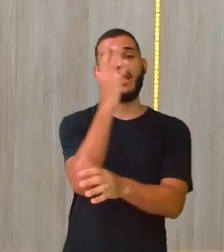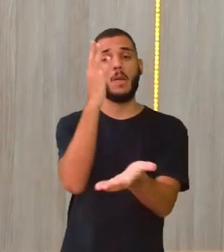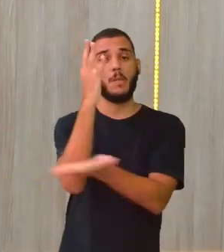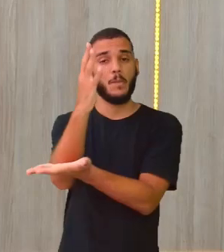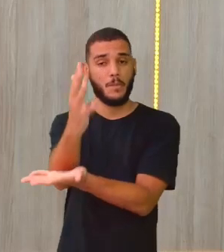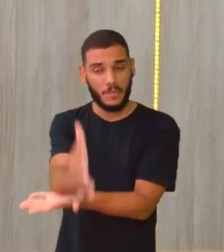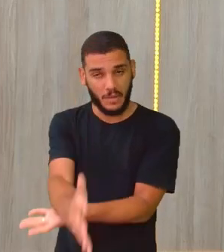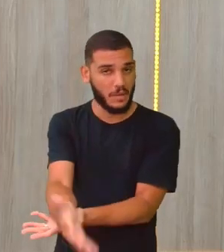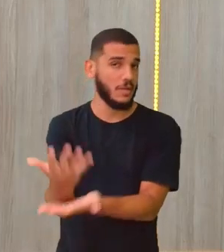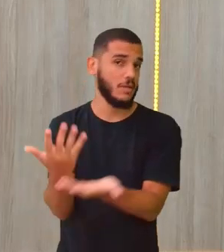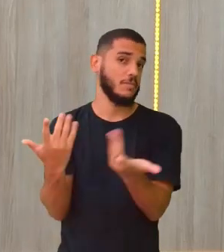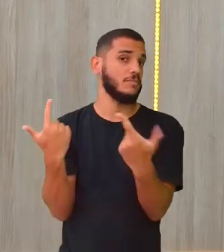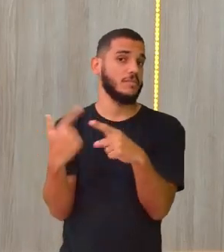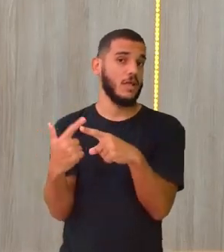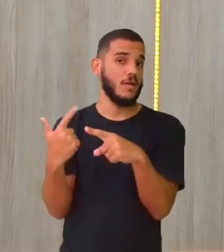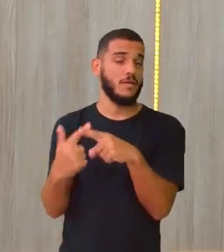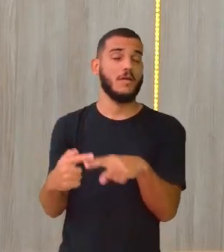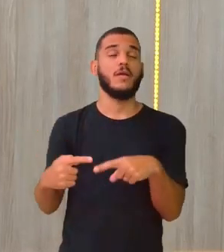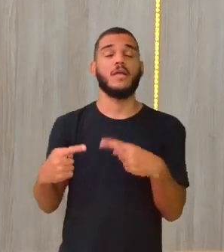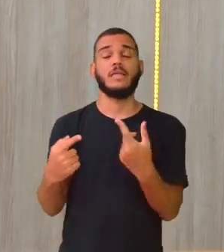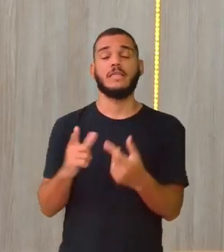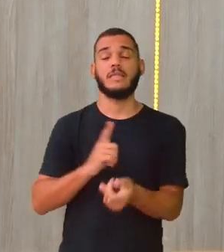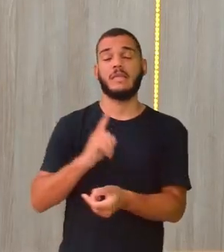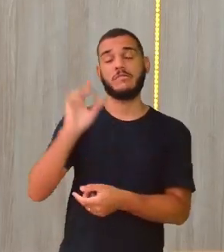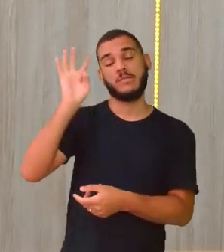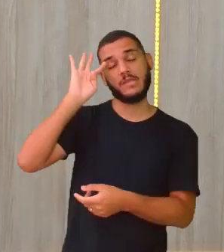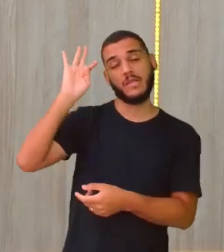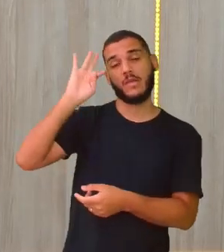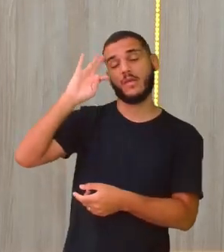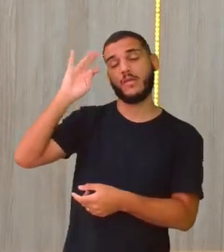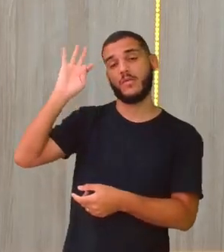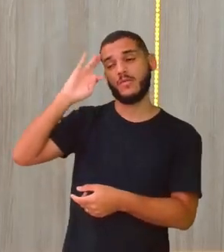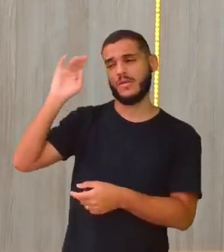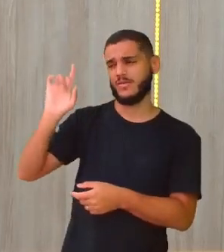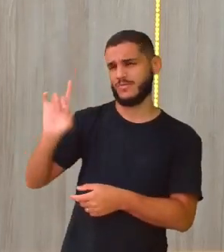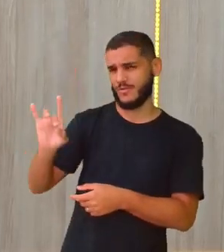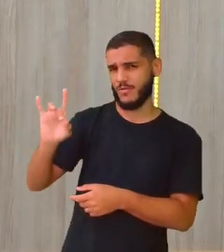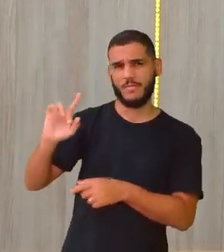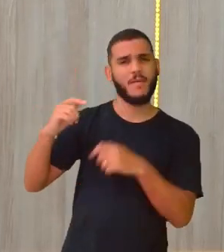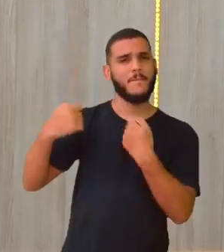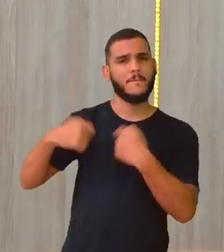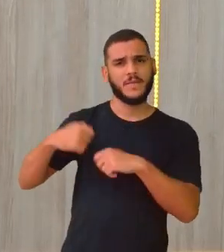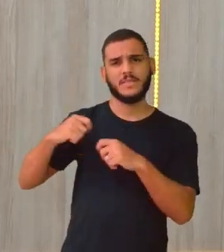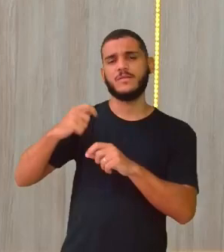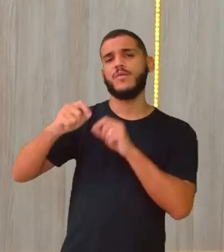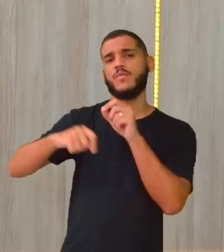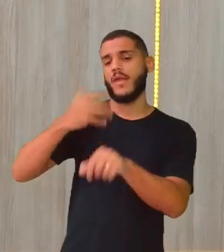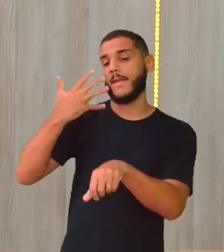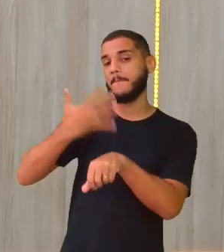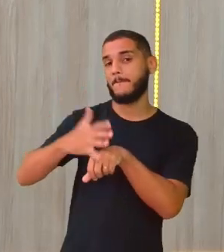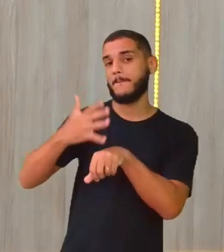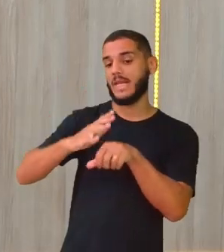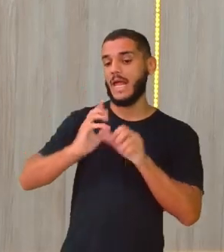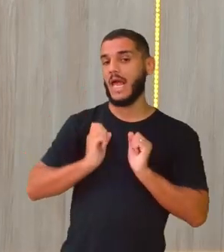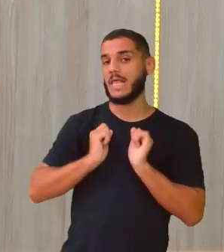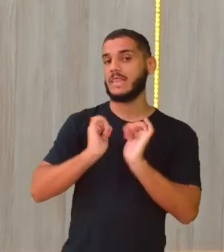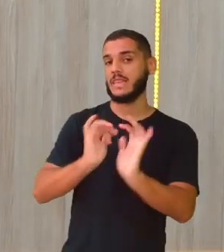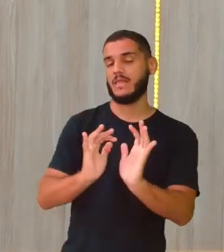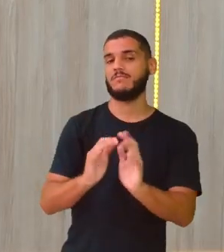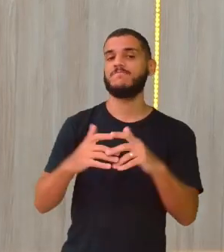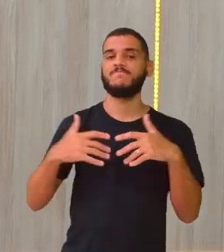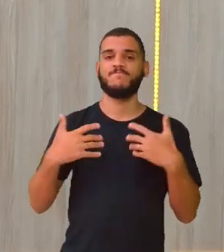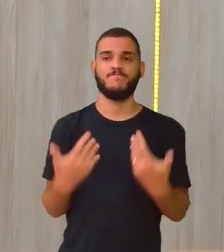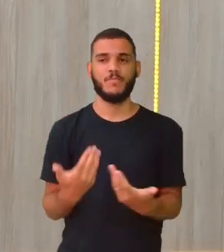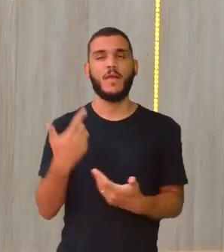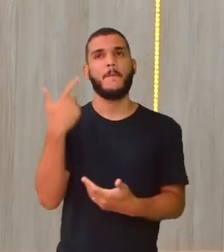se limitar apenas à questão da teoria, né? Tem que colocar em prática aquilo que está sendo falado, aquilo que está sendo